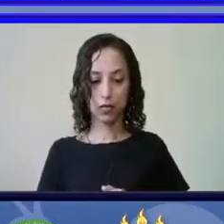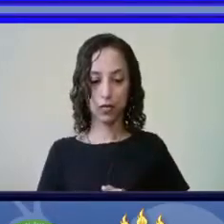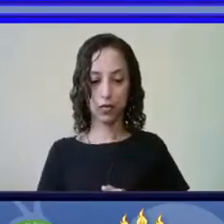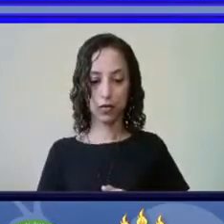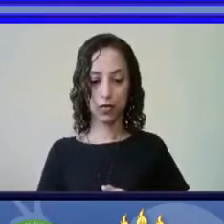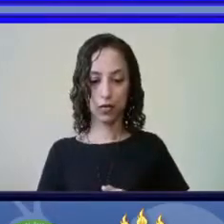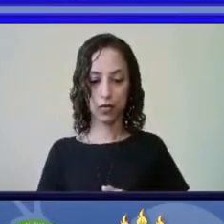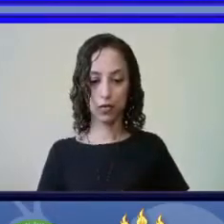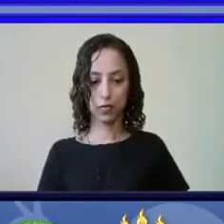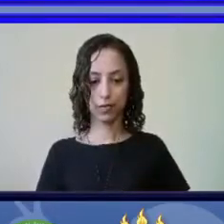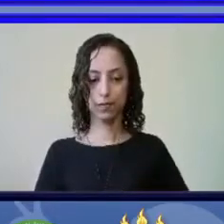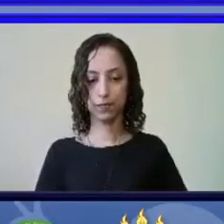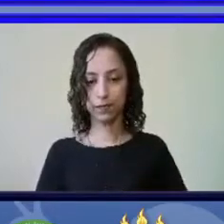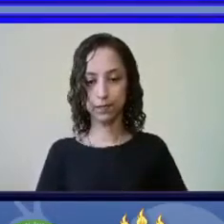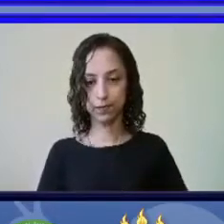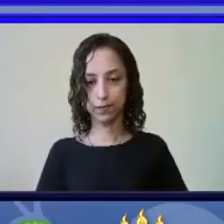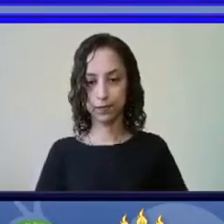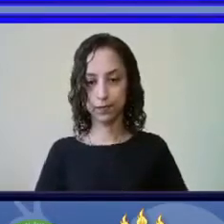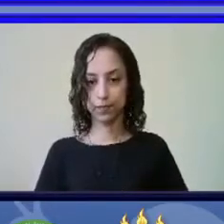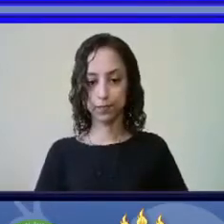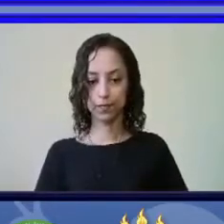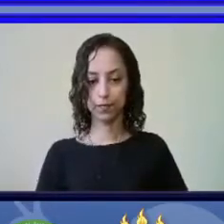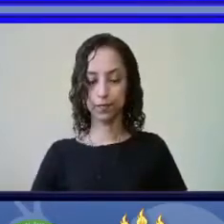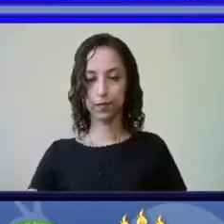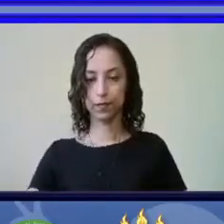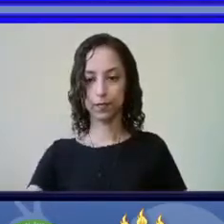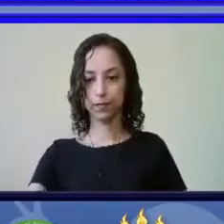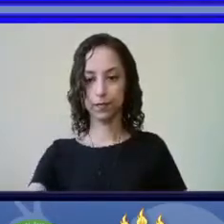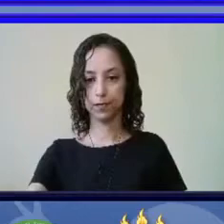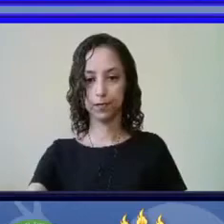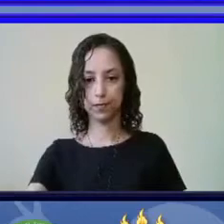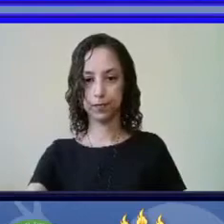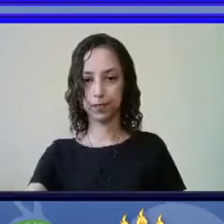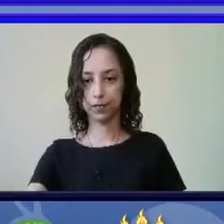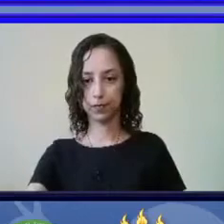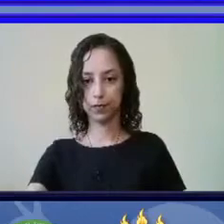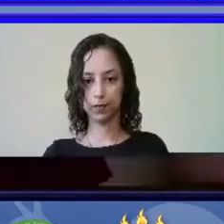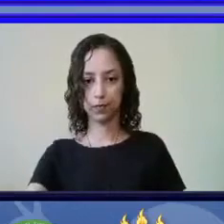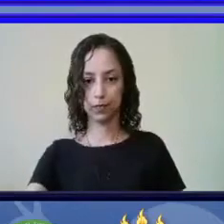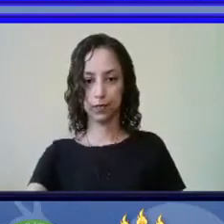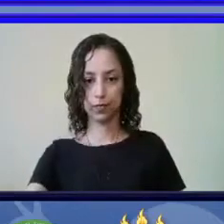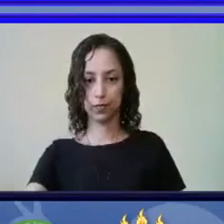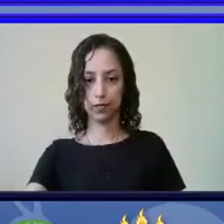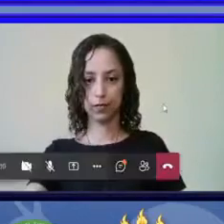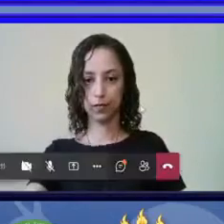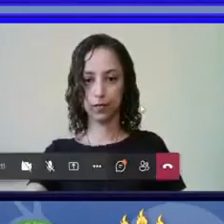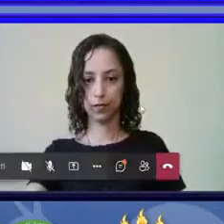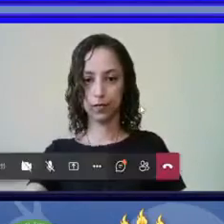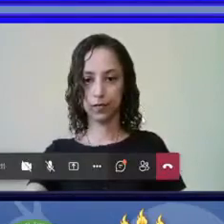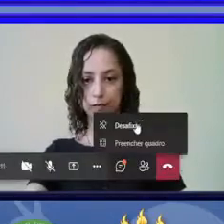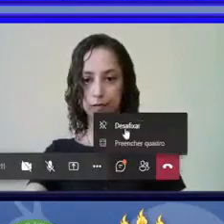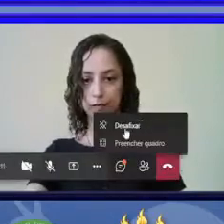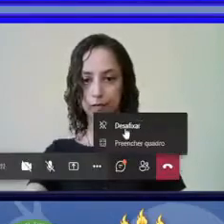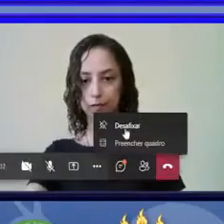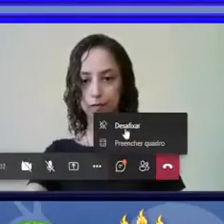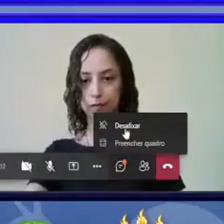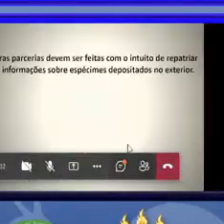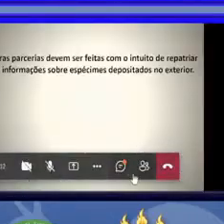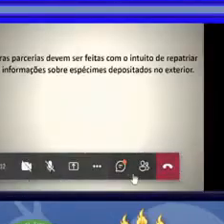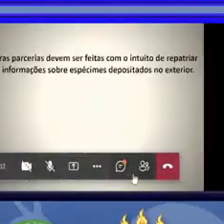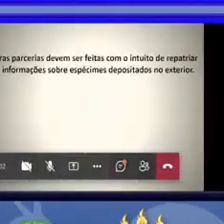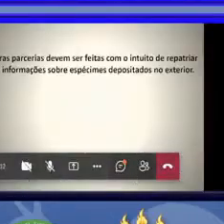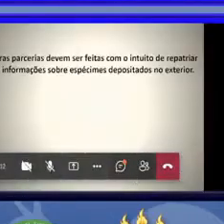ter um bom rendimento, ele necessita